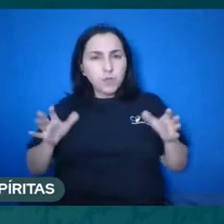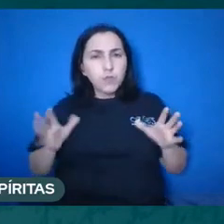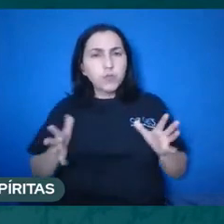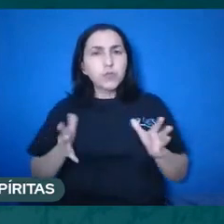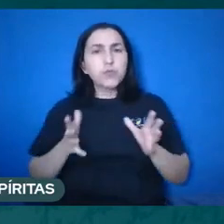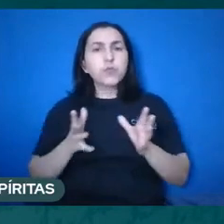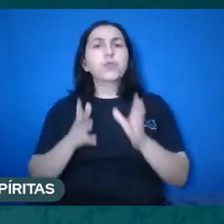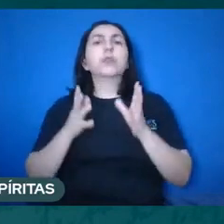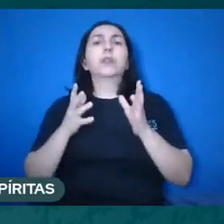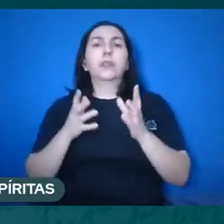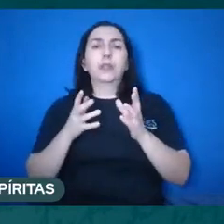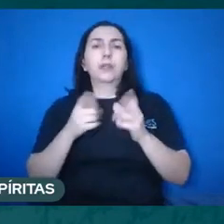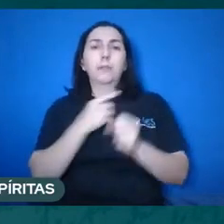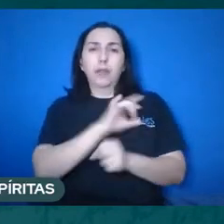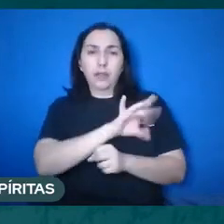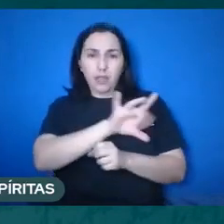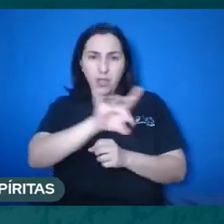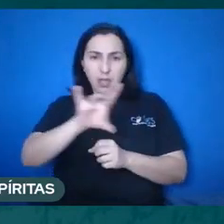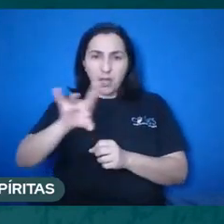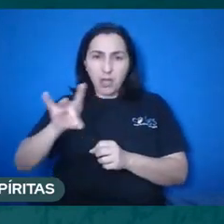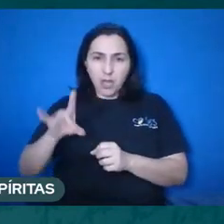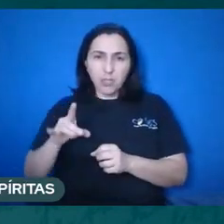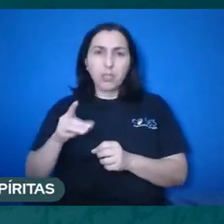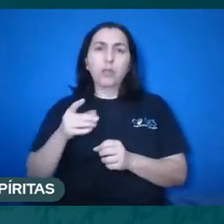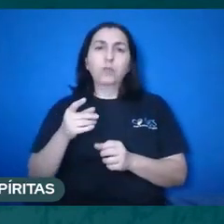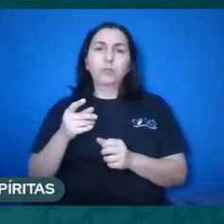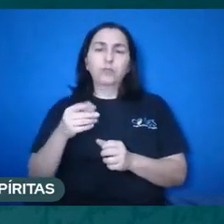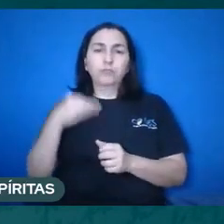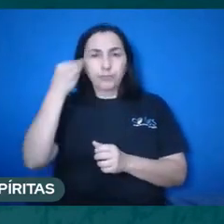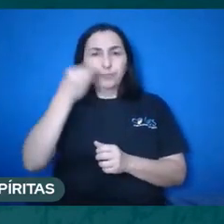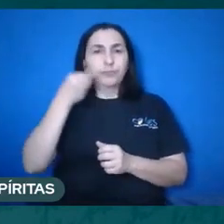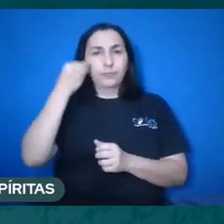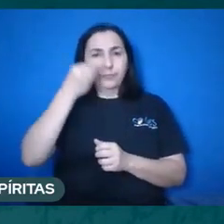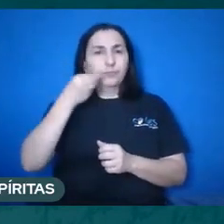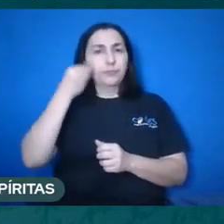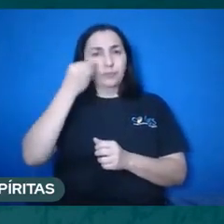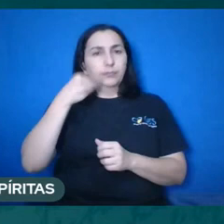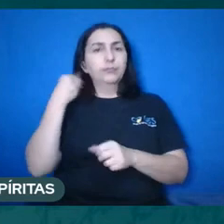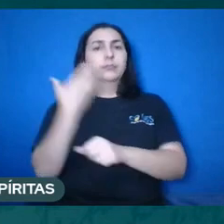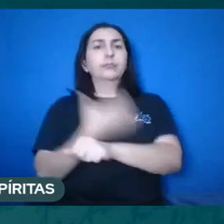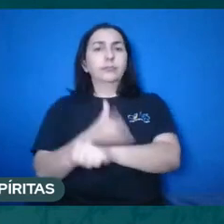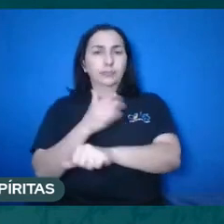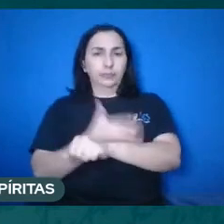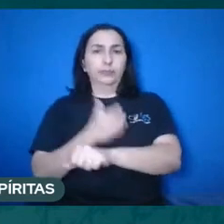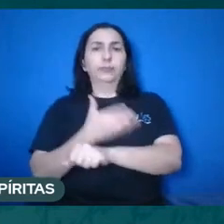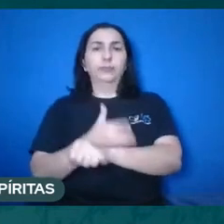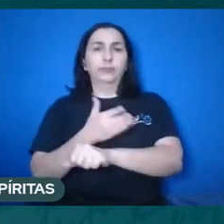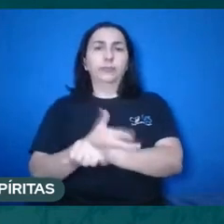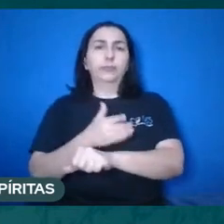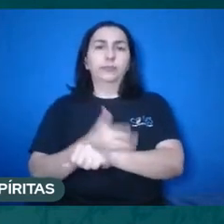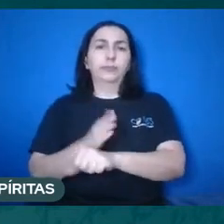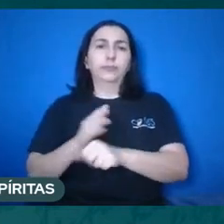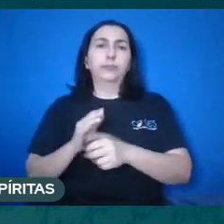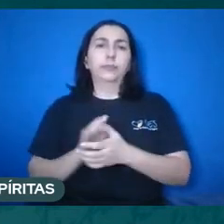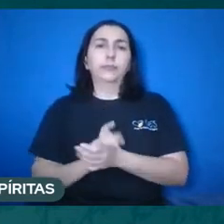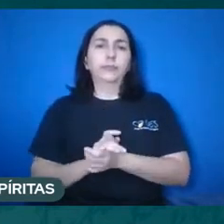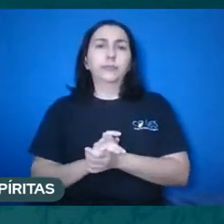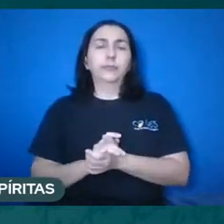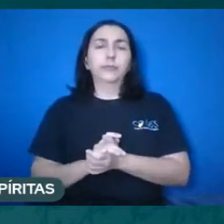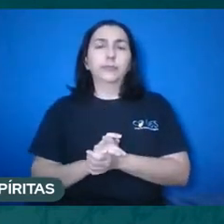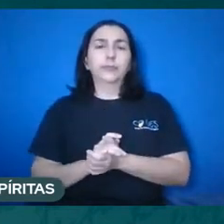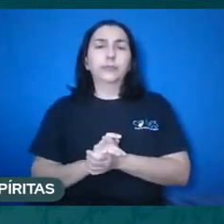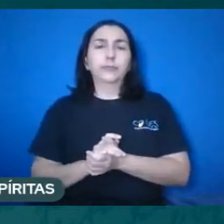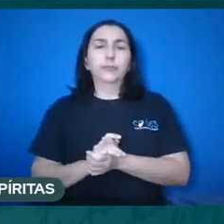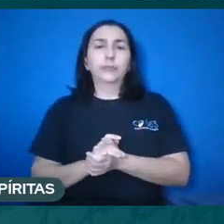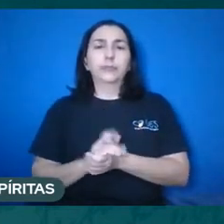o retorno para reparar, até mesmo para expiação se for o caso, né? Mas a grande palavra de tudo é